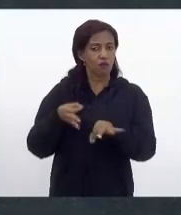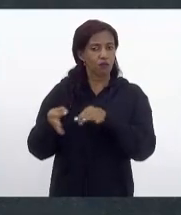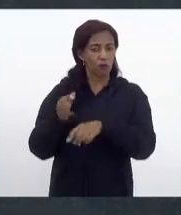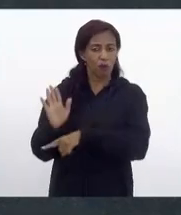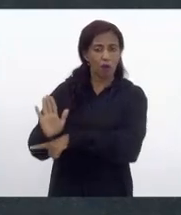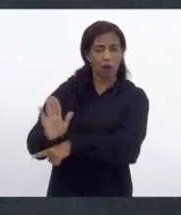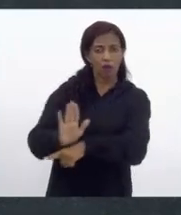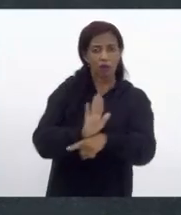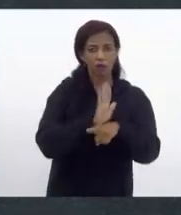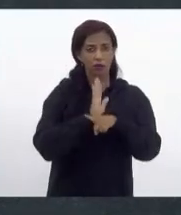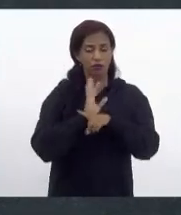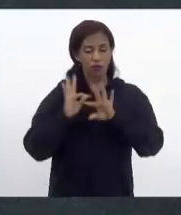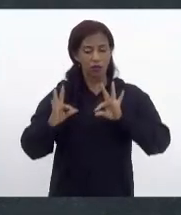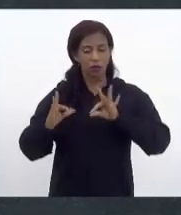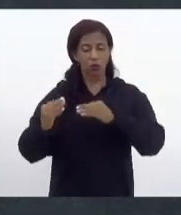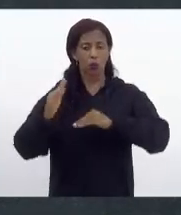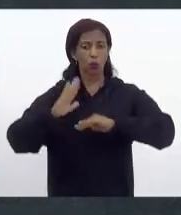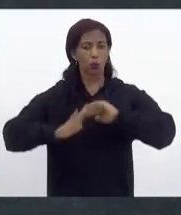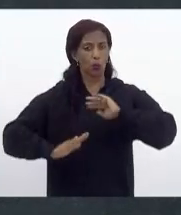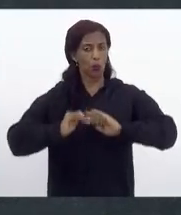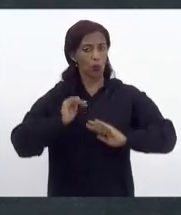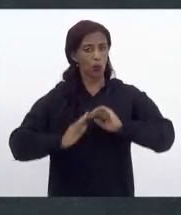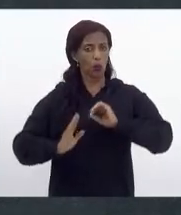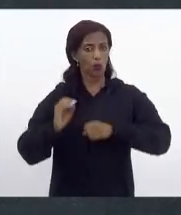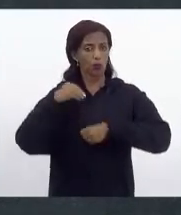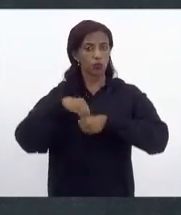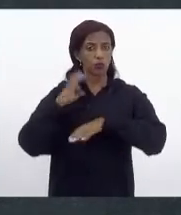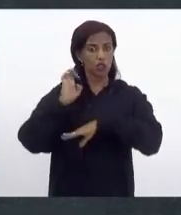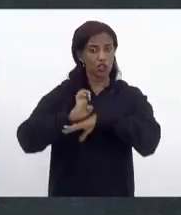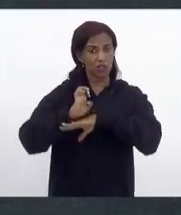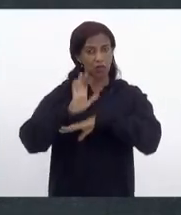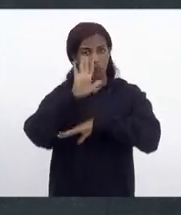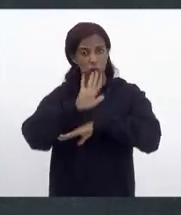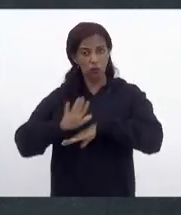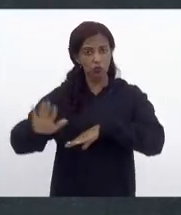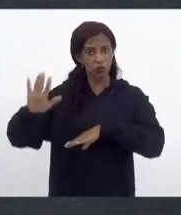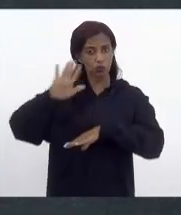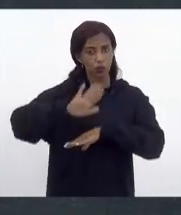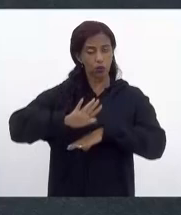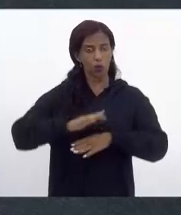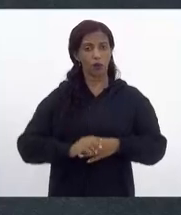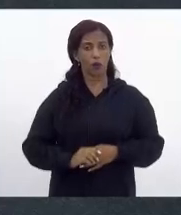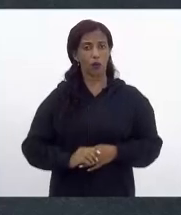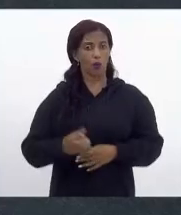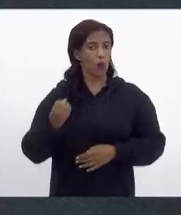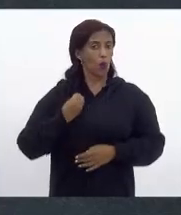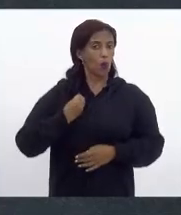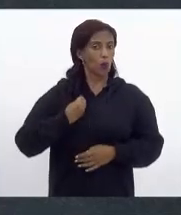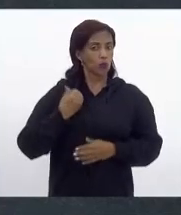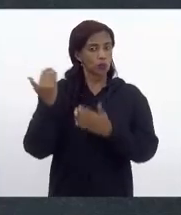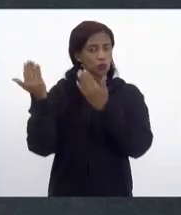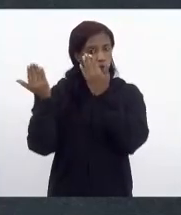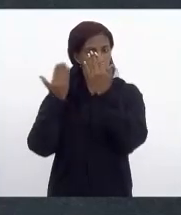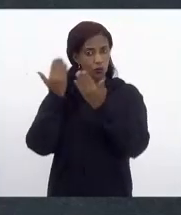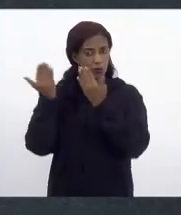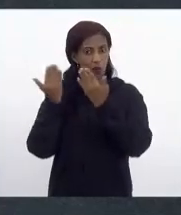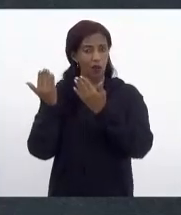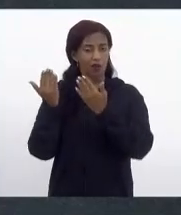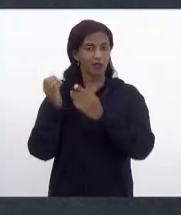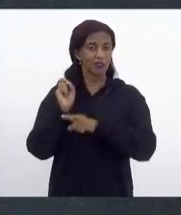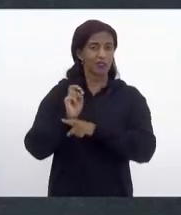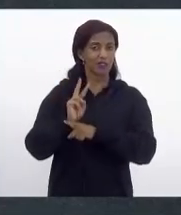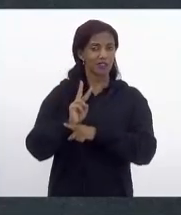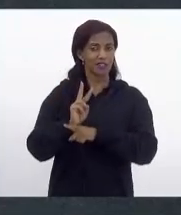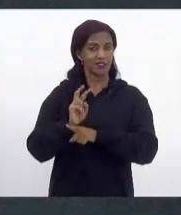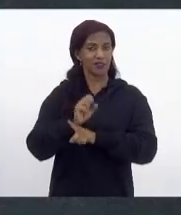atender a rede do corpo docente e discente do Estado inteiro, com o número de psicólogos e assistentes sociais